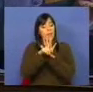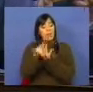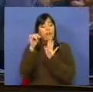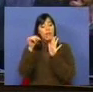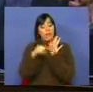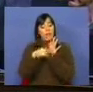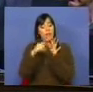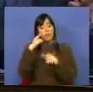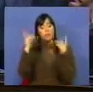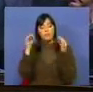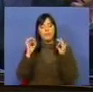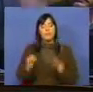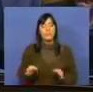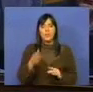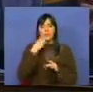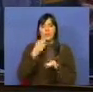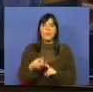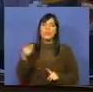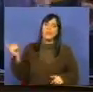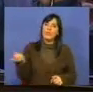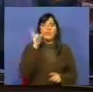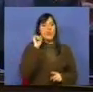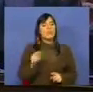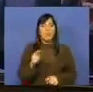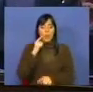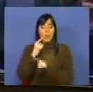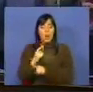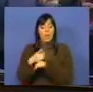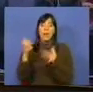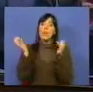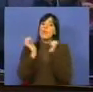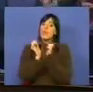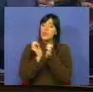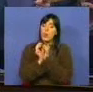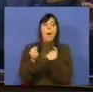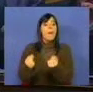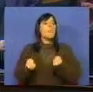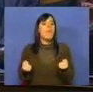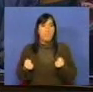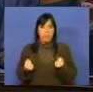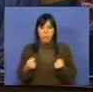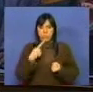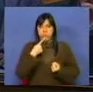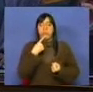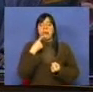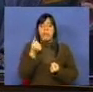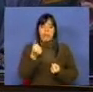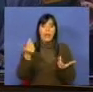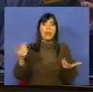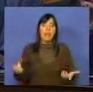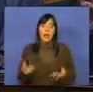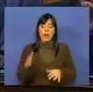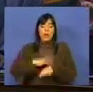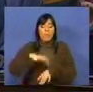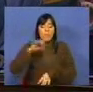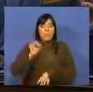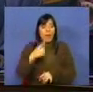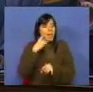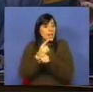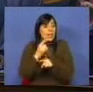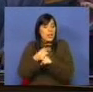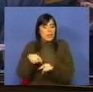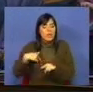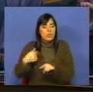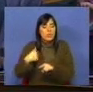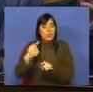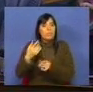que se manifestou profundamente injusta, com a qual a segurança social poupou muito dinheiro à custa dos mesmos,